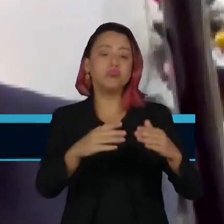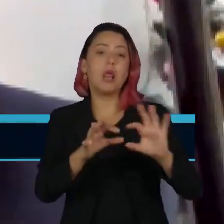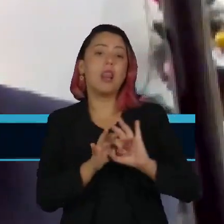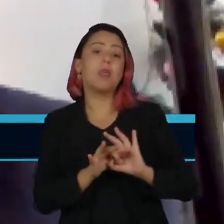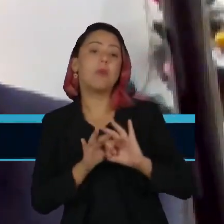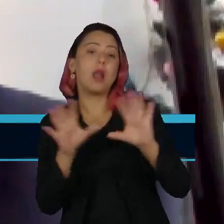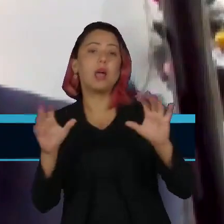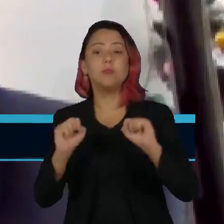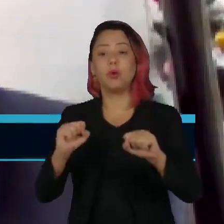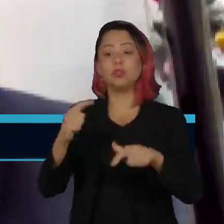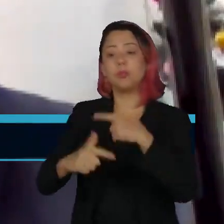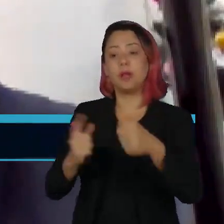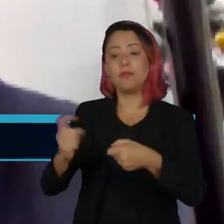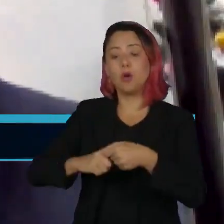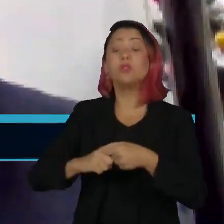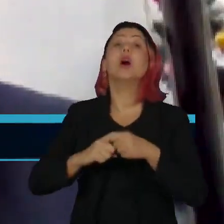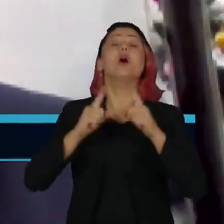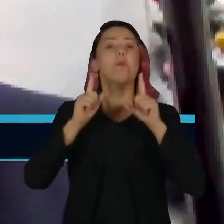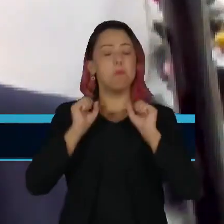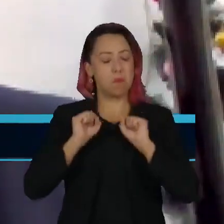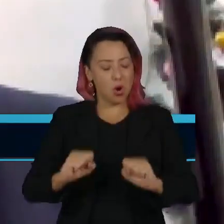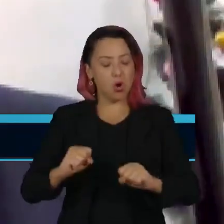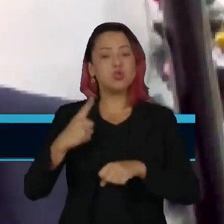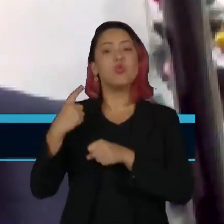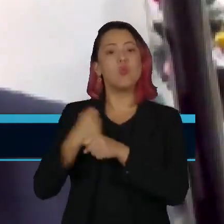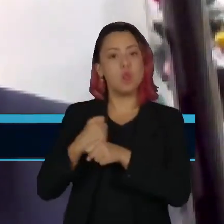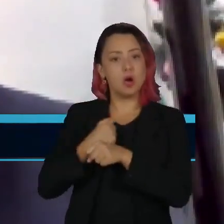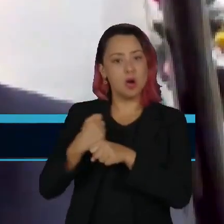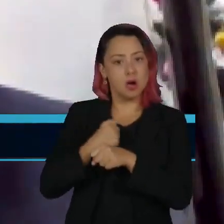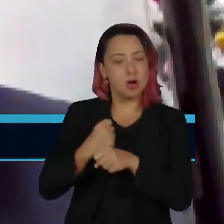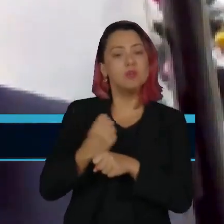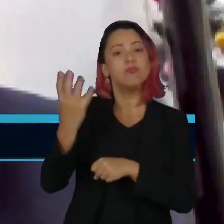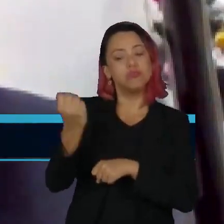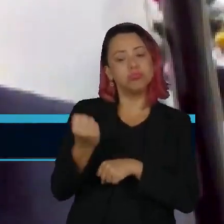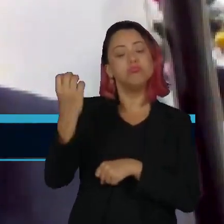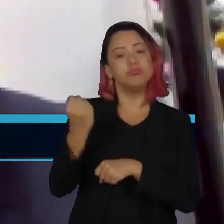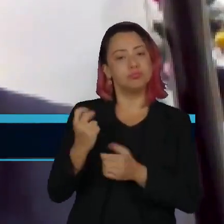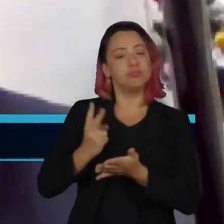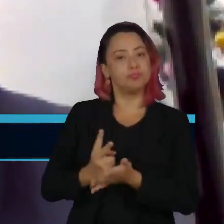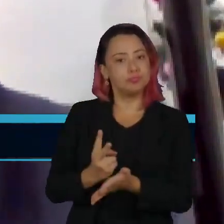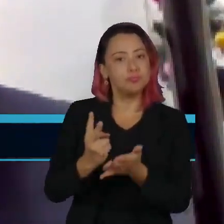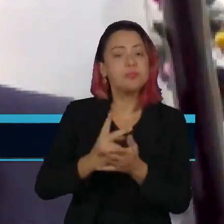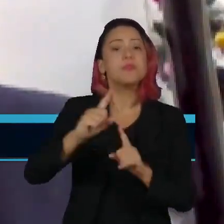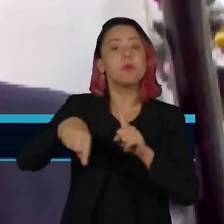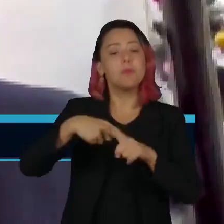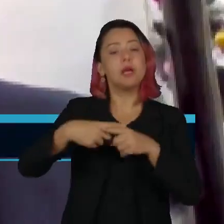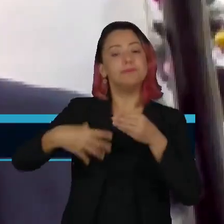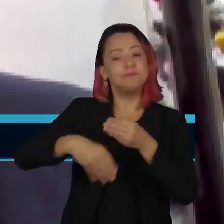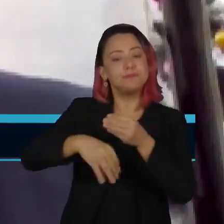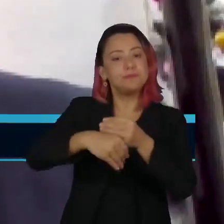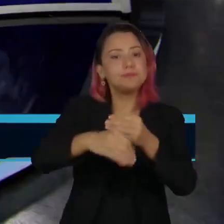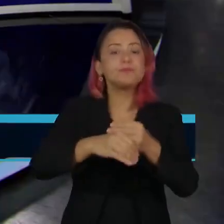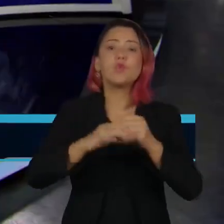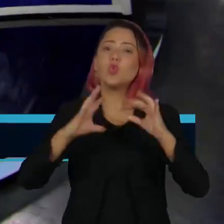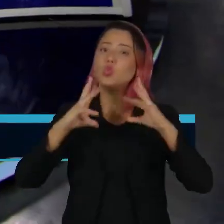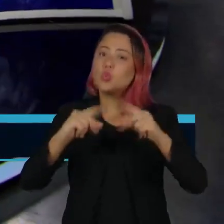Ele terá direito a esses 12 meses e os direitos do período, e mais as verbas decisórias, tudo indenizado.